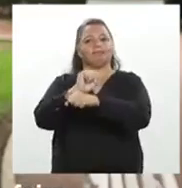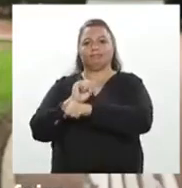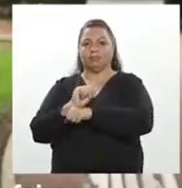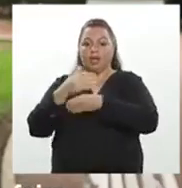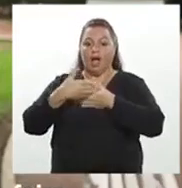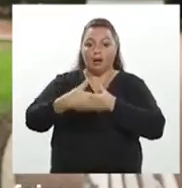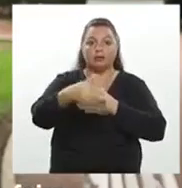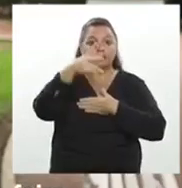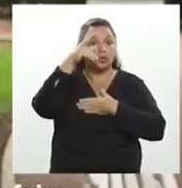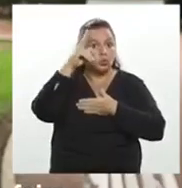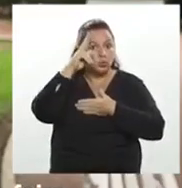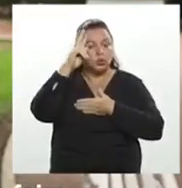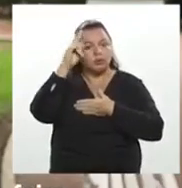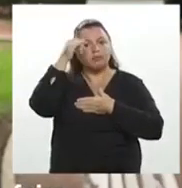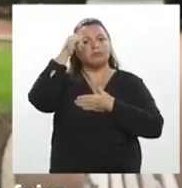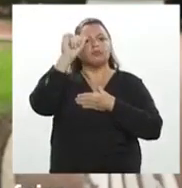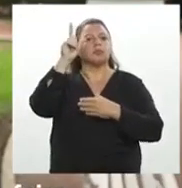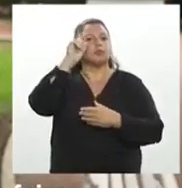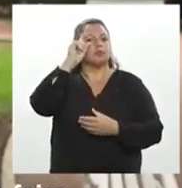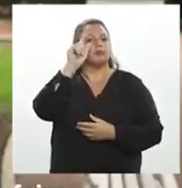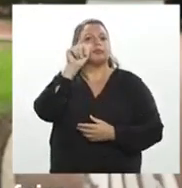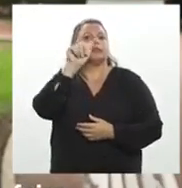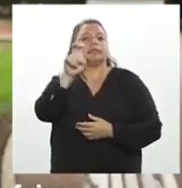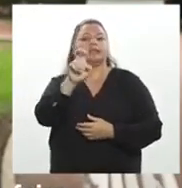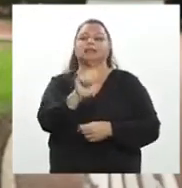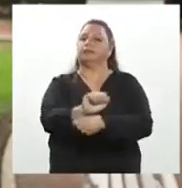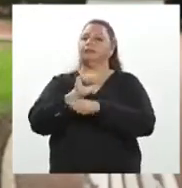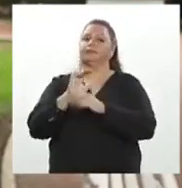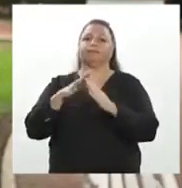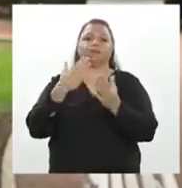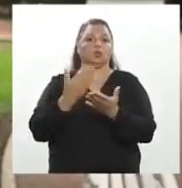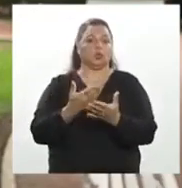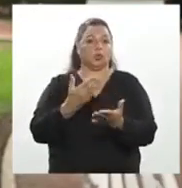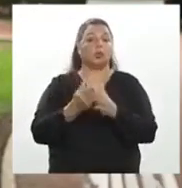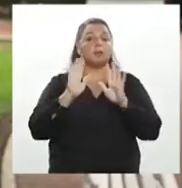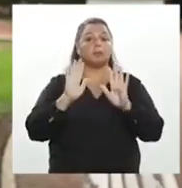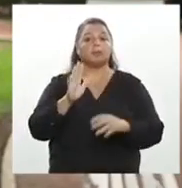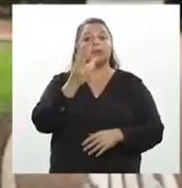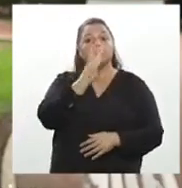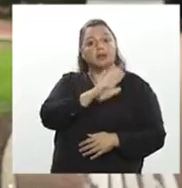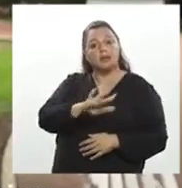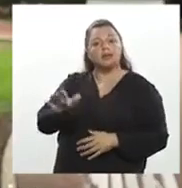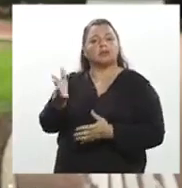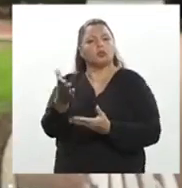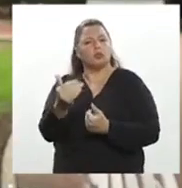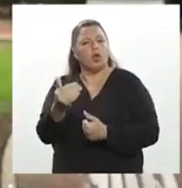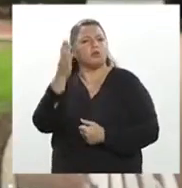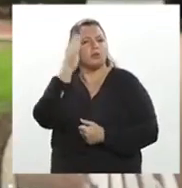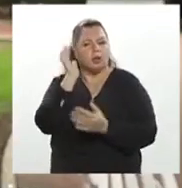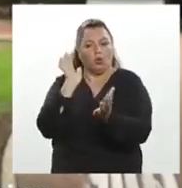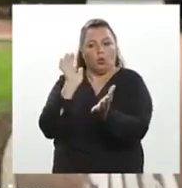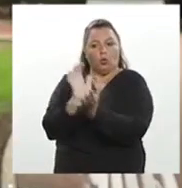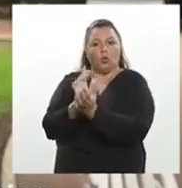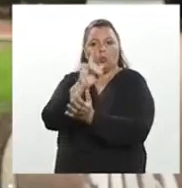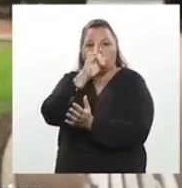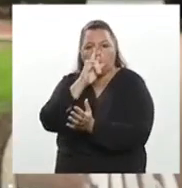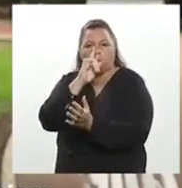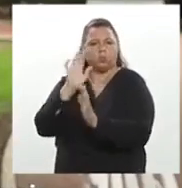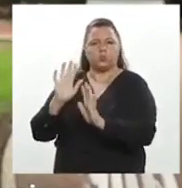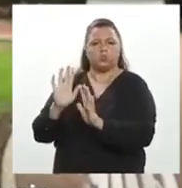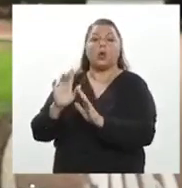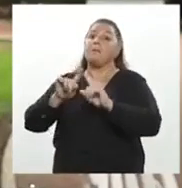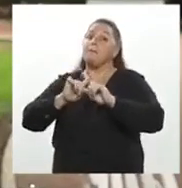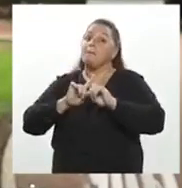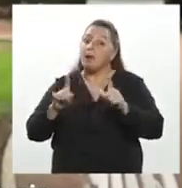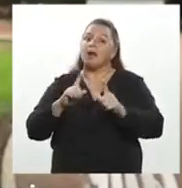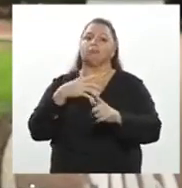por 15 dias a partir da próxima segunda-feira. As crianças e jovens, apesar de não estarem no grupo de risco,